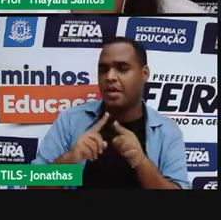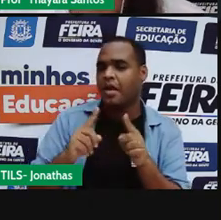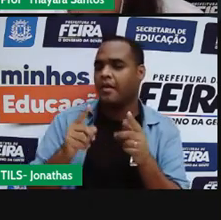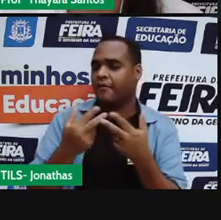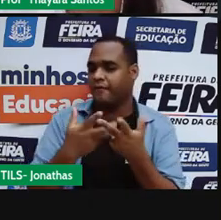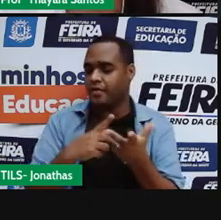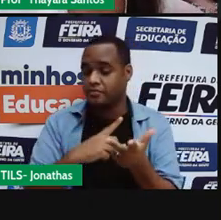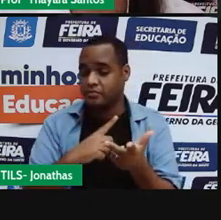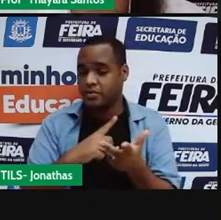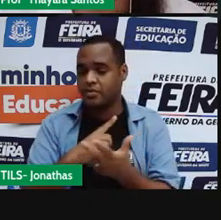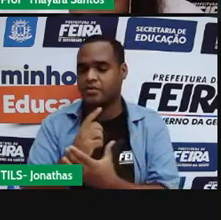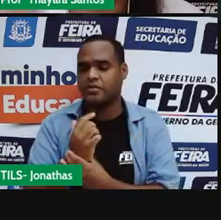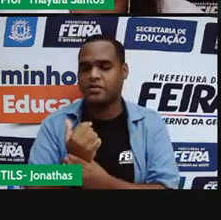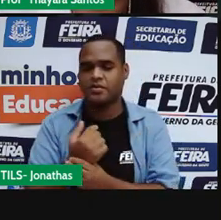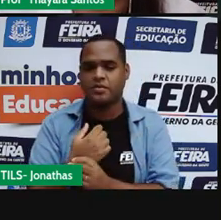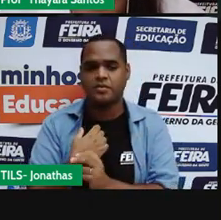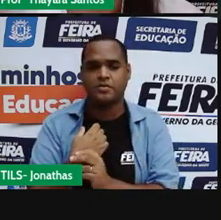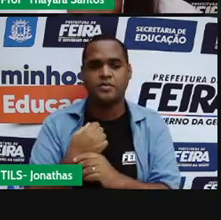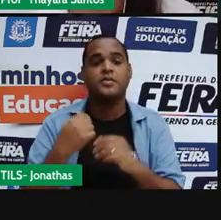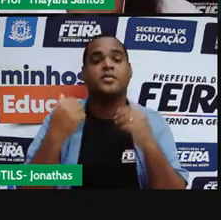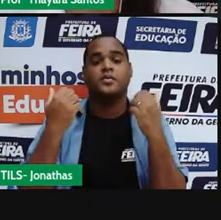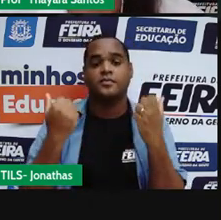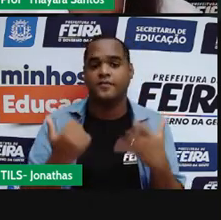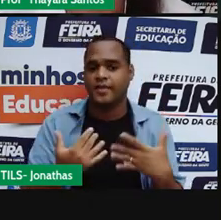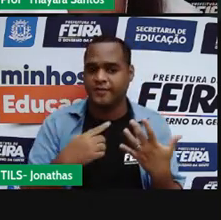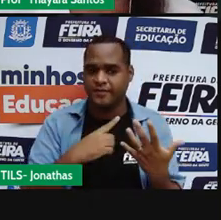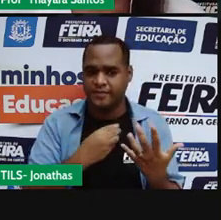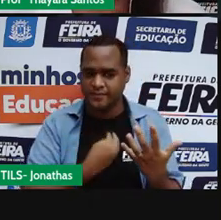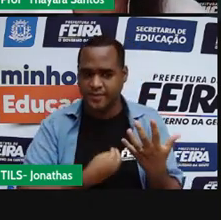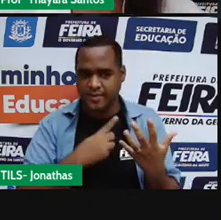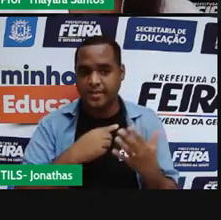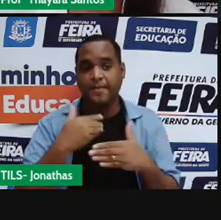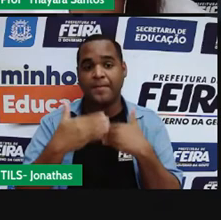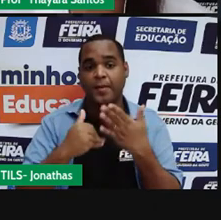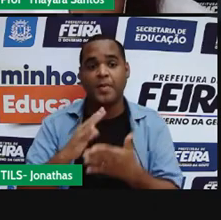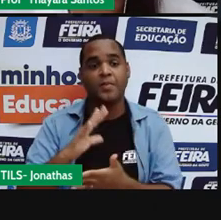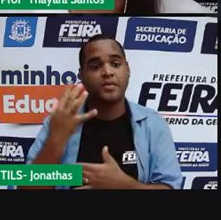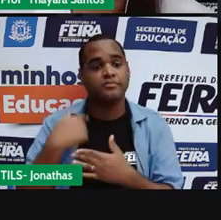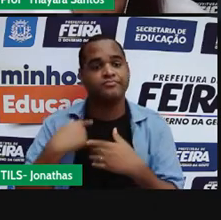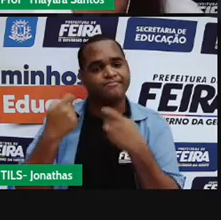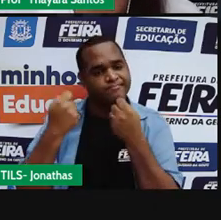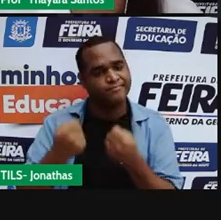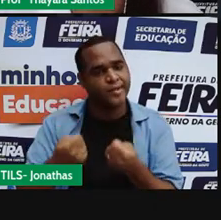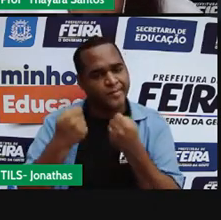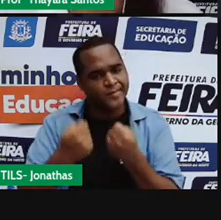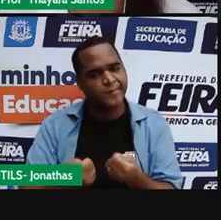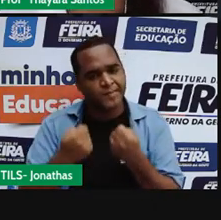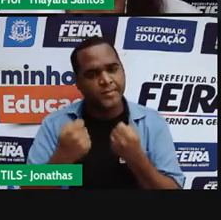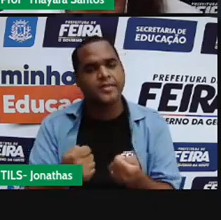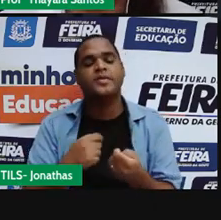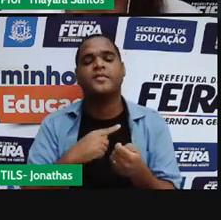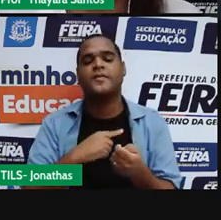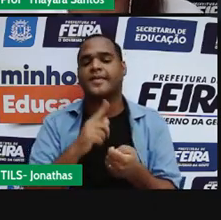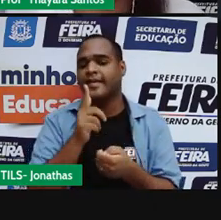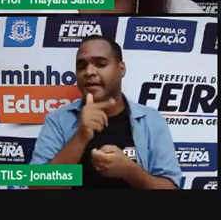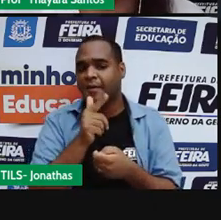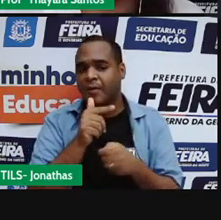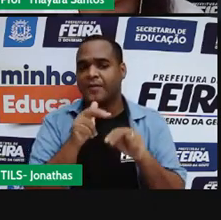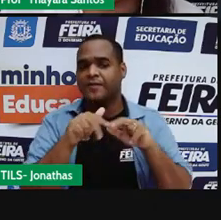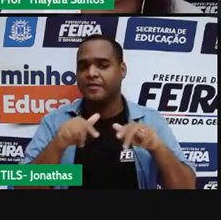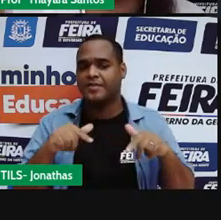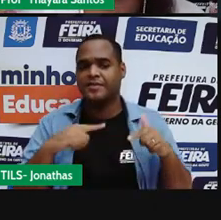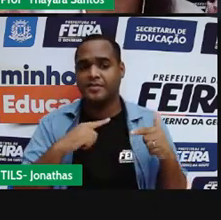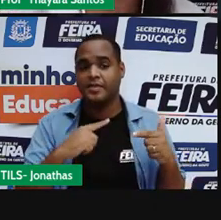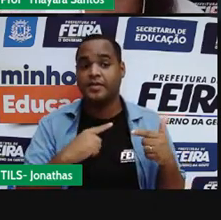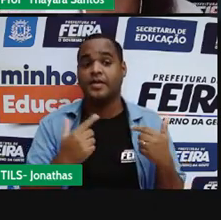E essas nuvens, elas, depois de passar um tempo, elas começam a ficar tão pesadas, tão pesadas com tantas gotículas de água ali. Porque sim,